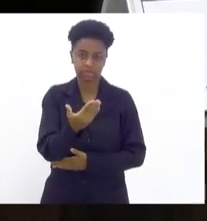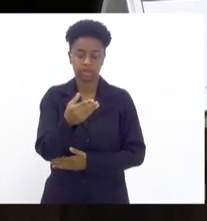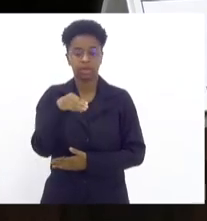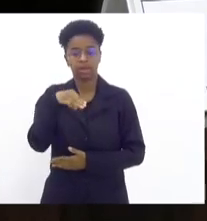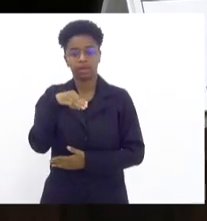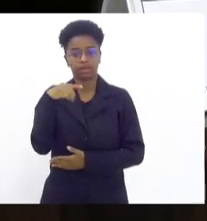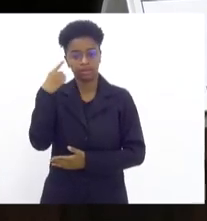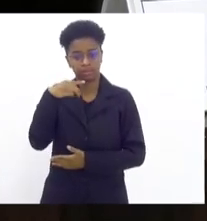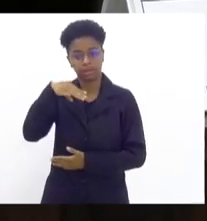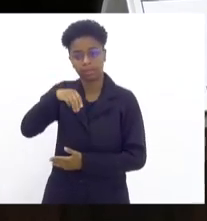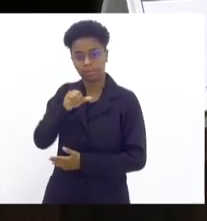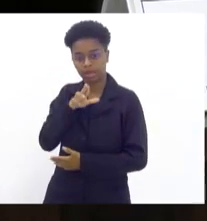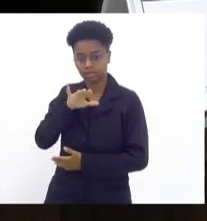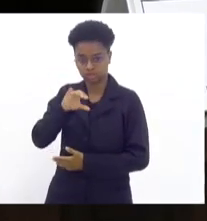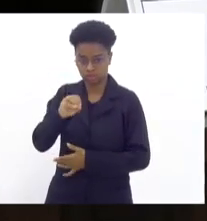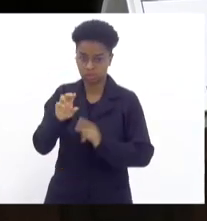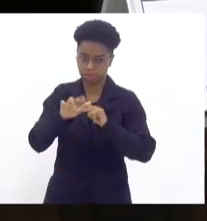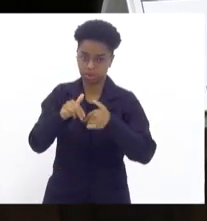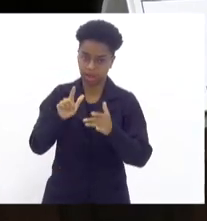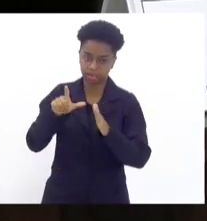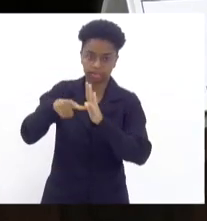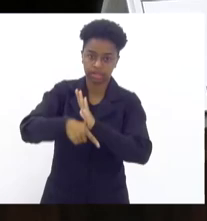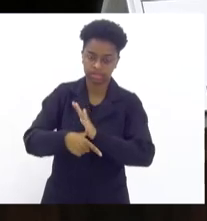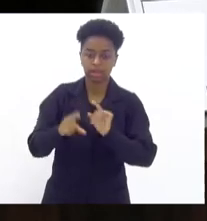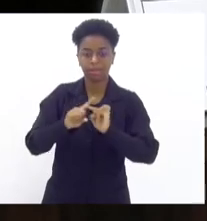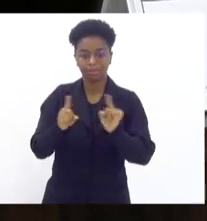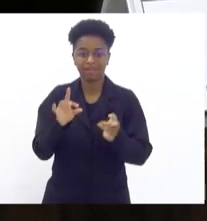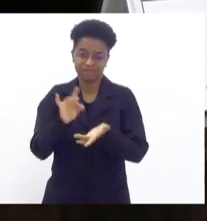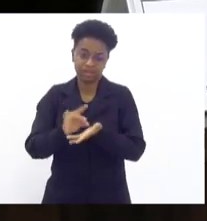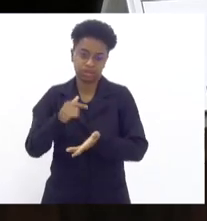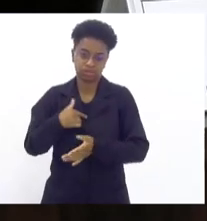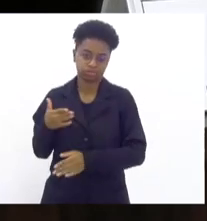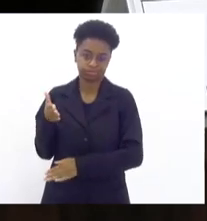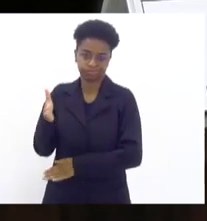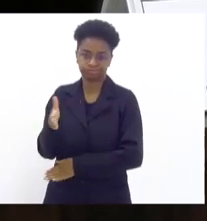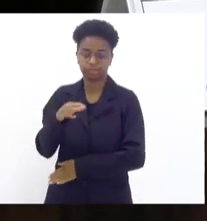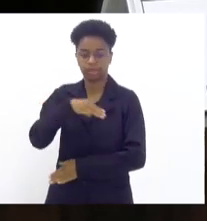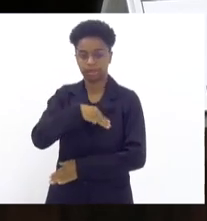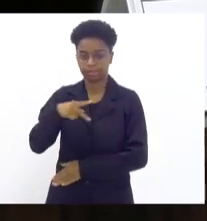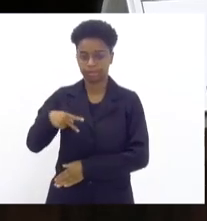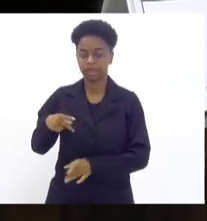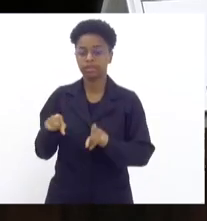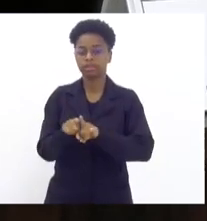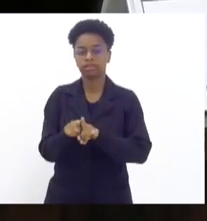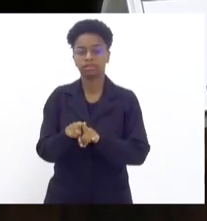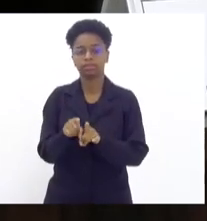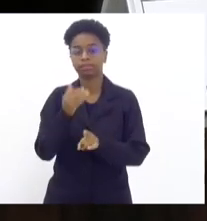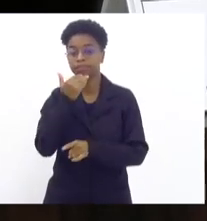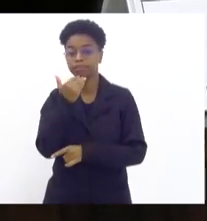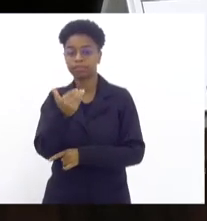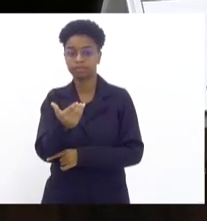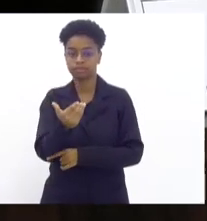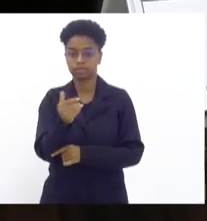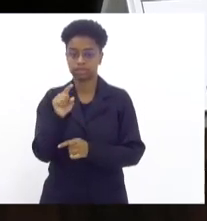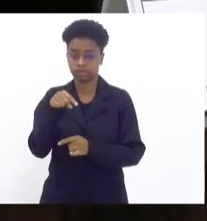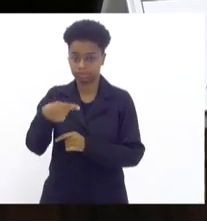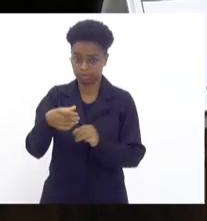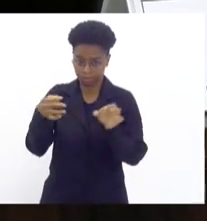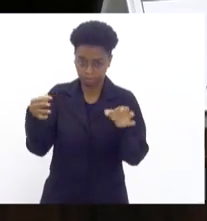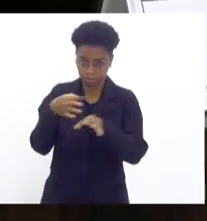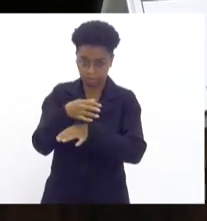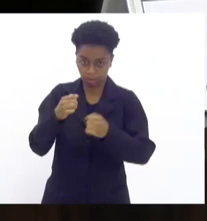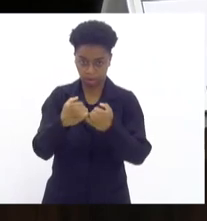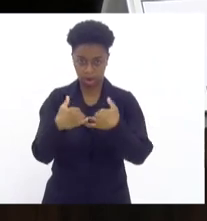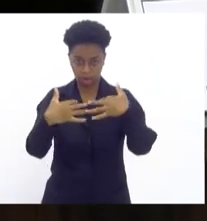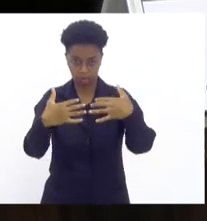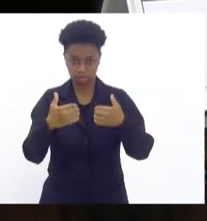por ter me atrasado, mas eu estava efetivamente no Ministério Público, e pedi, vou, quando terminar a nossa audiência, vou